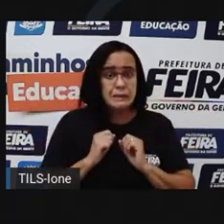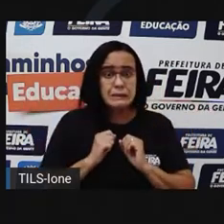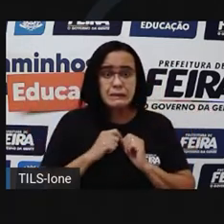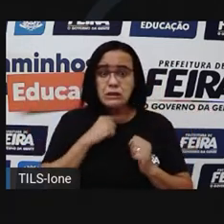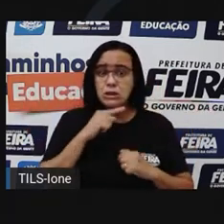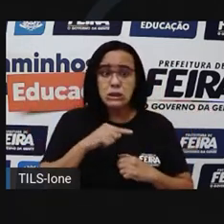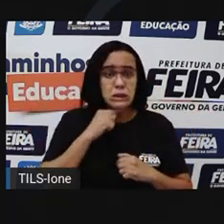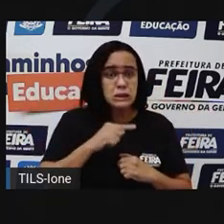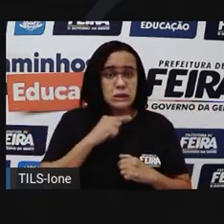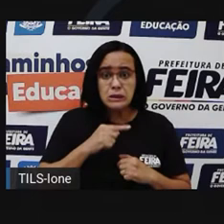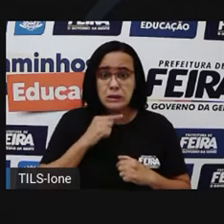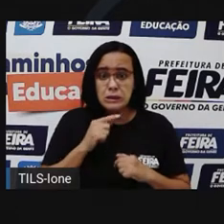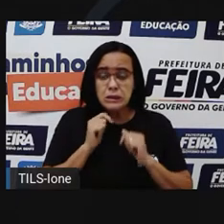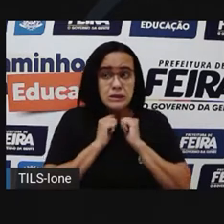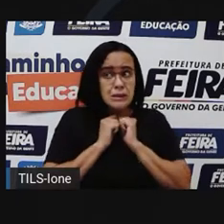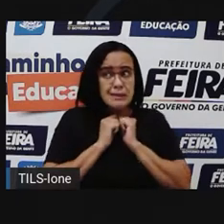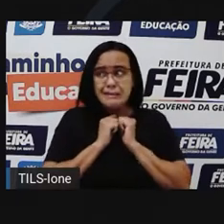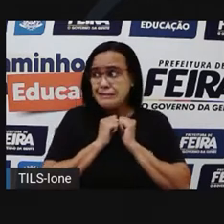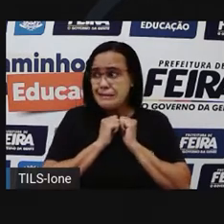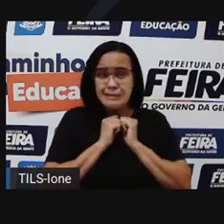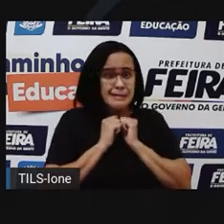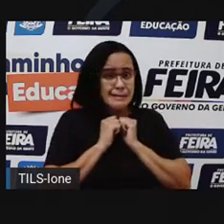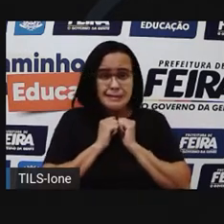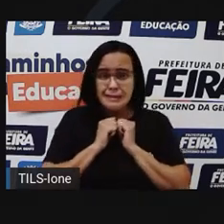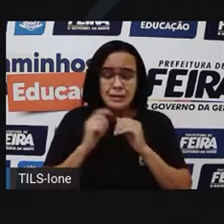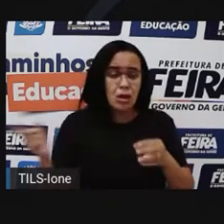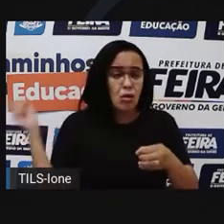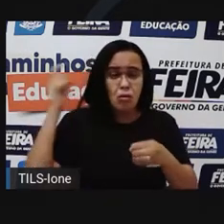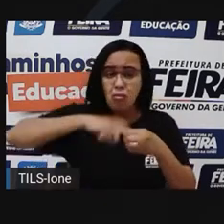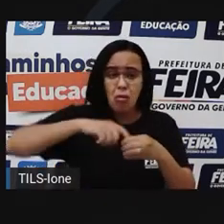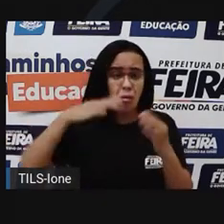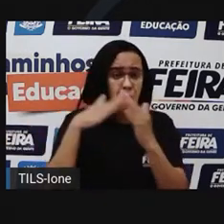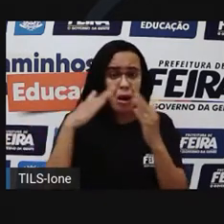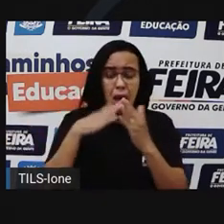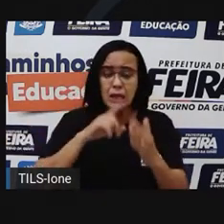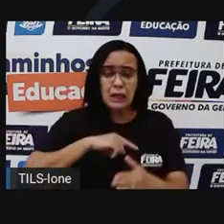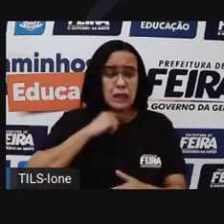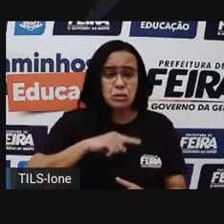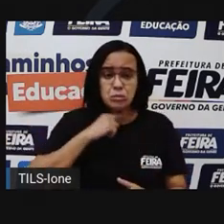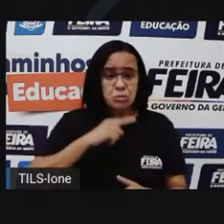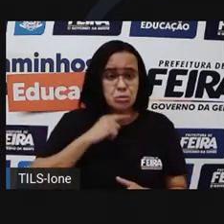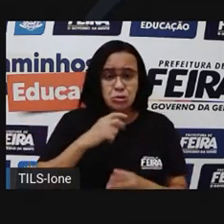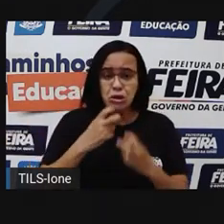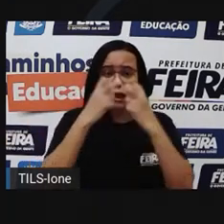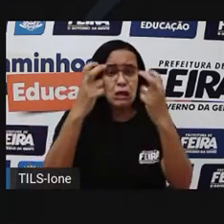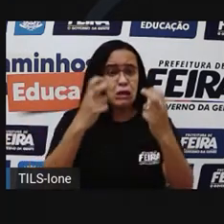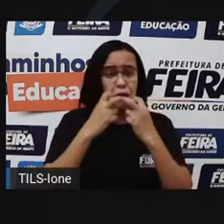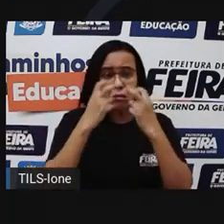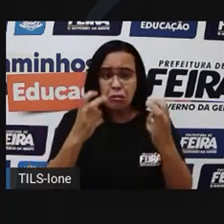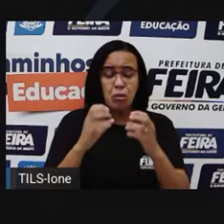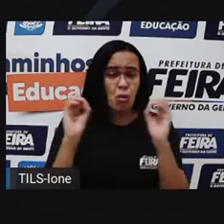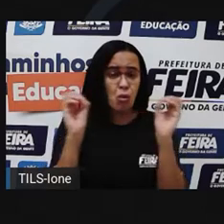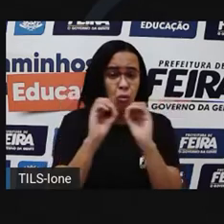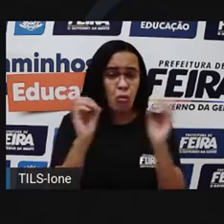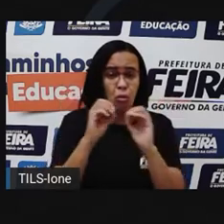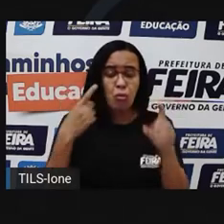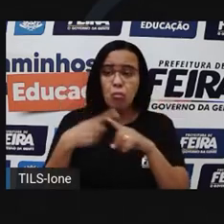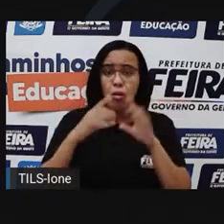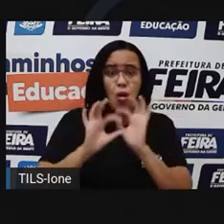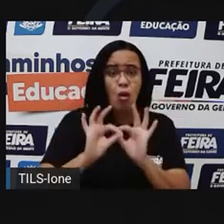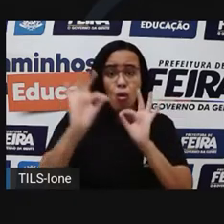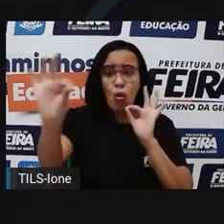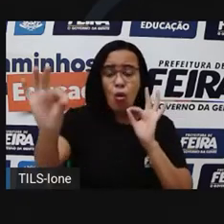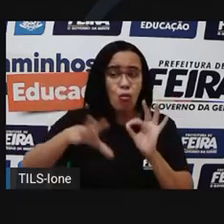Estou perdida, não sei como voltar à aldeia e não adianta gritar, pois estou longe demais para ser